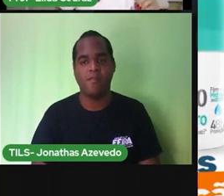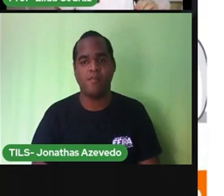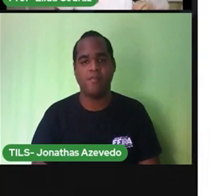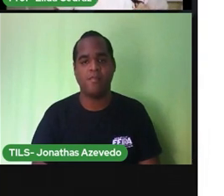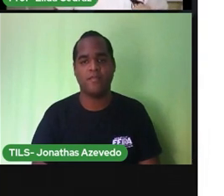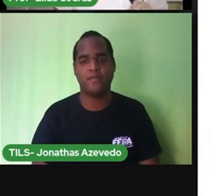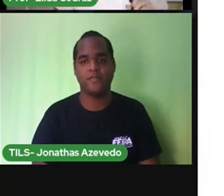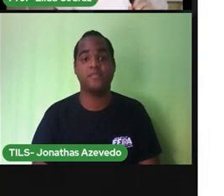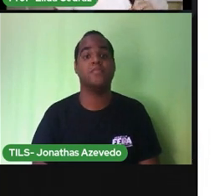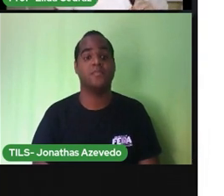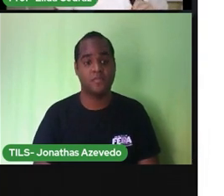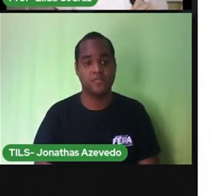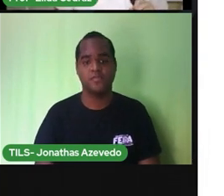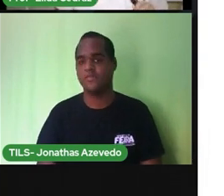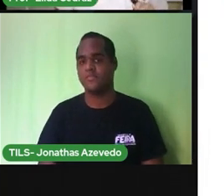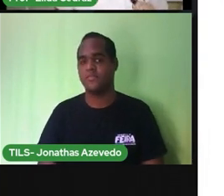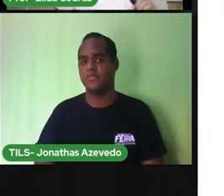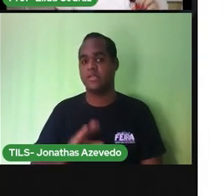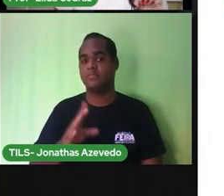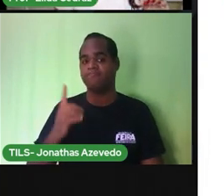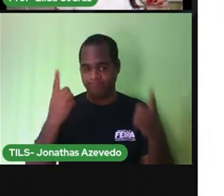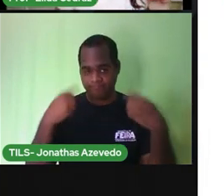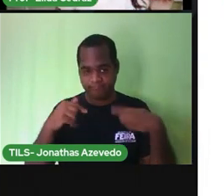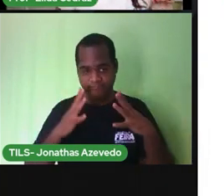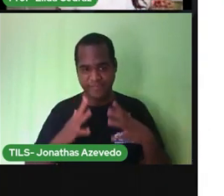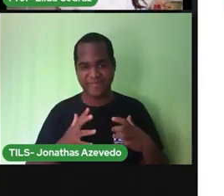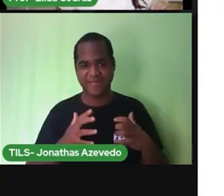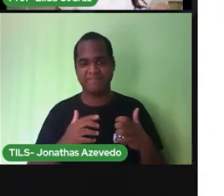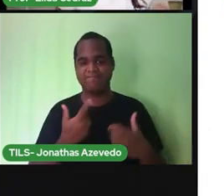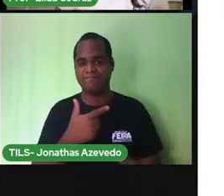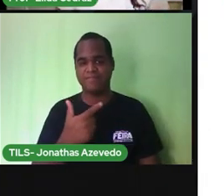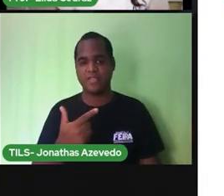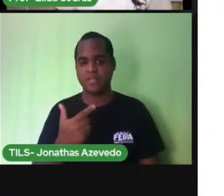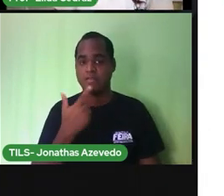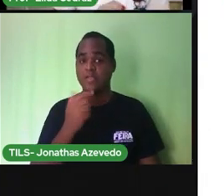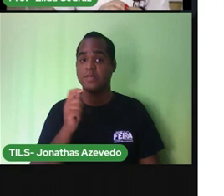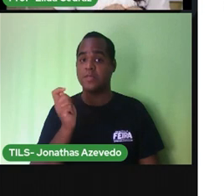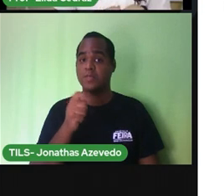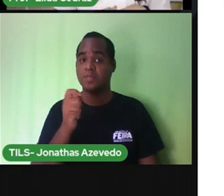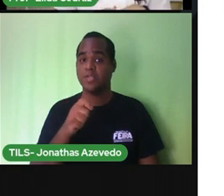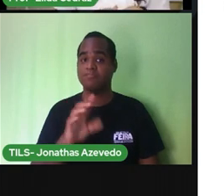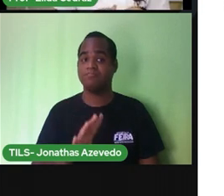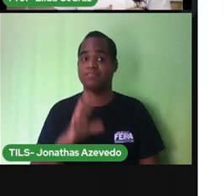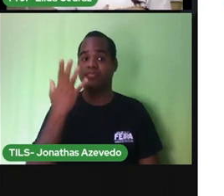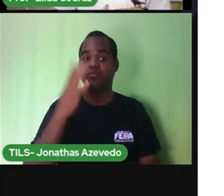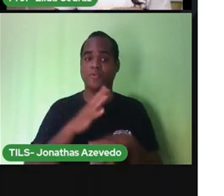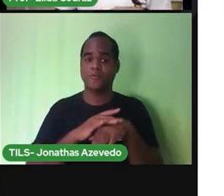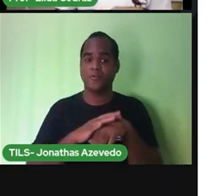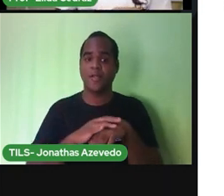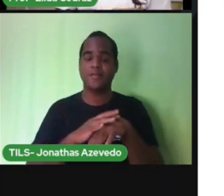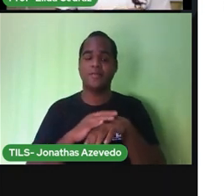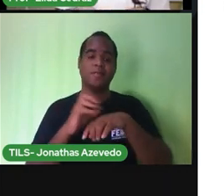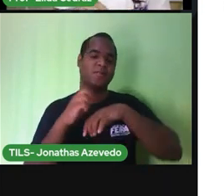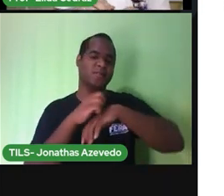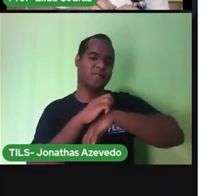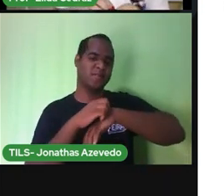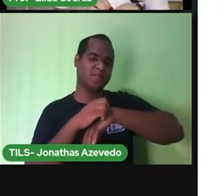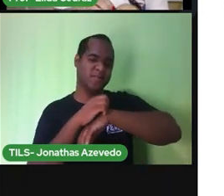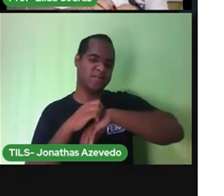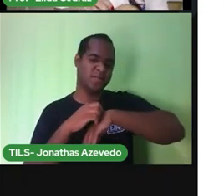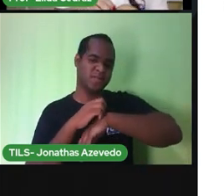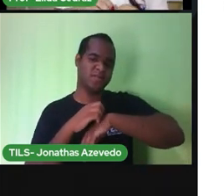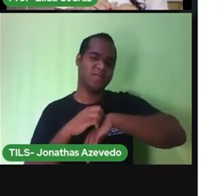a falta de higiene ela contribui pra esses tipos de doença a escabiose ou a sarna